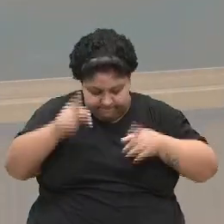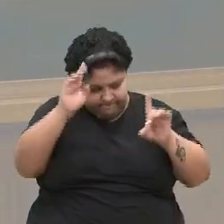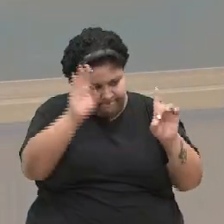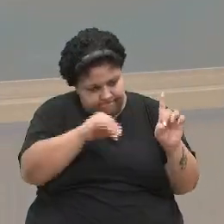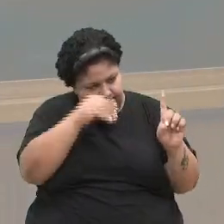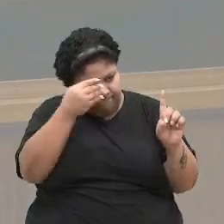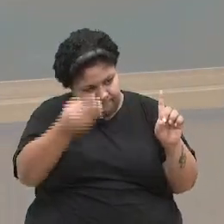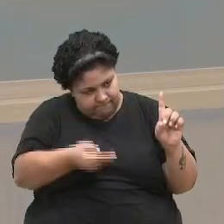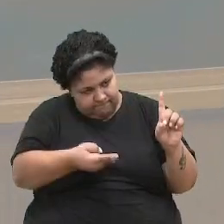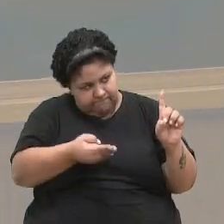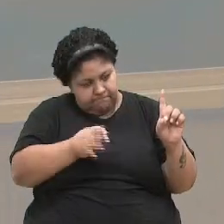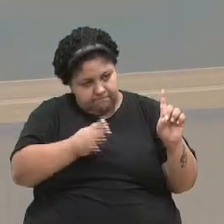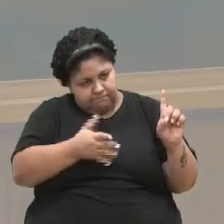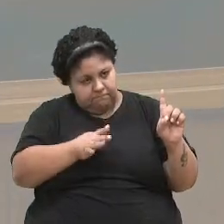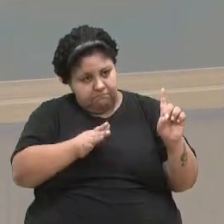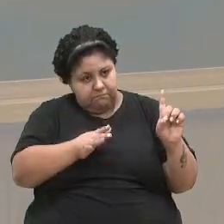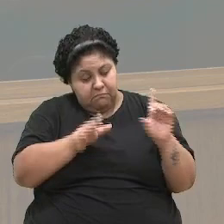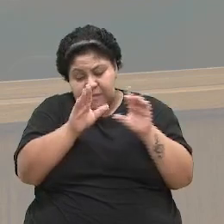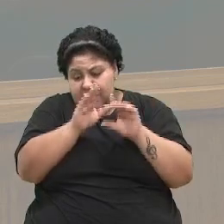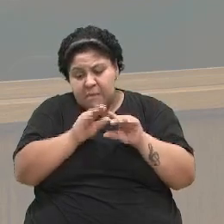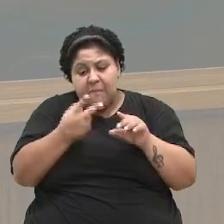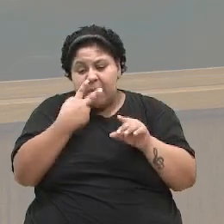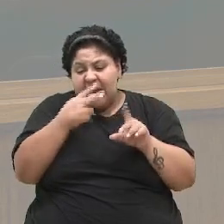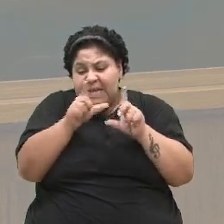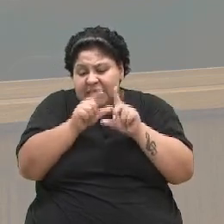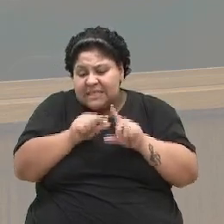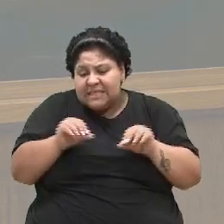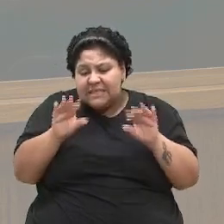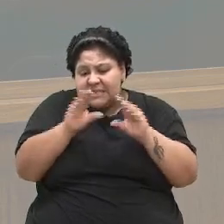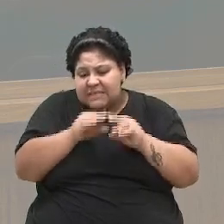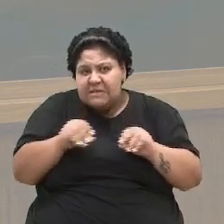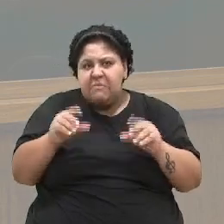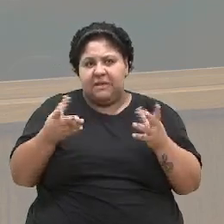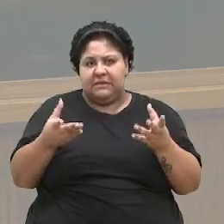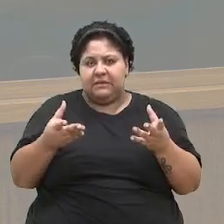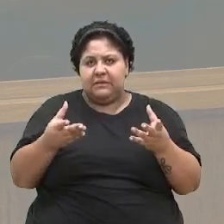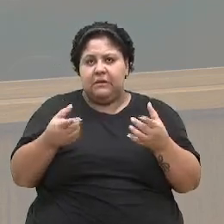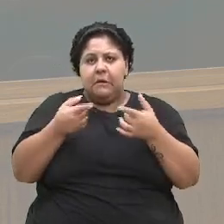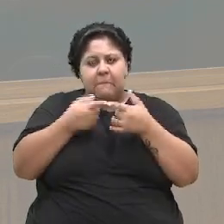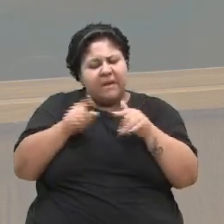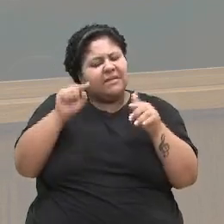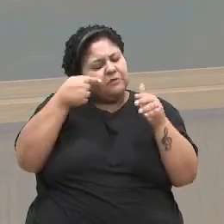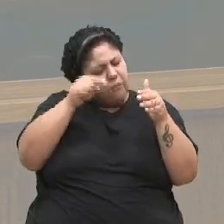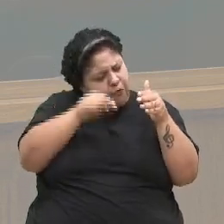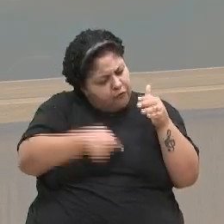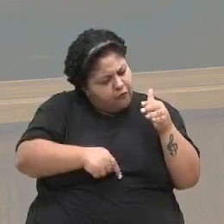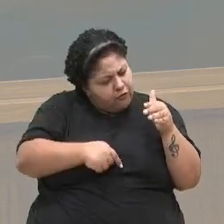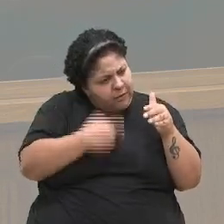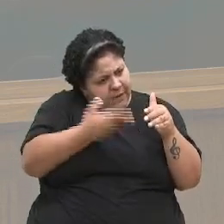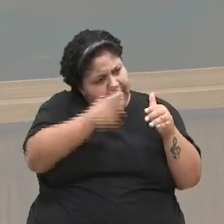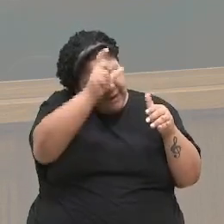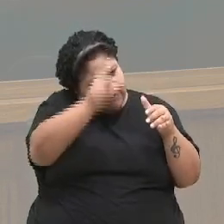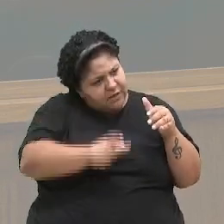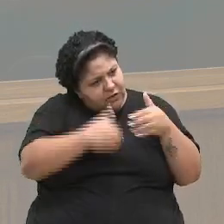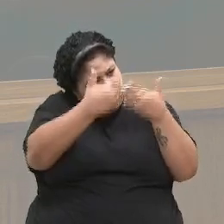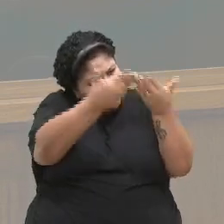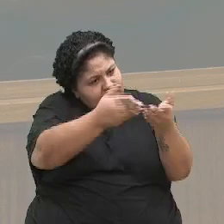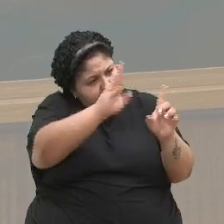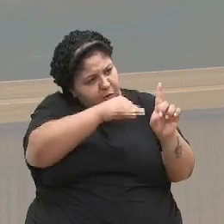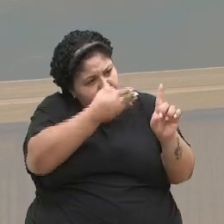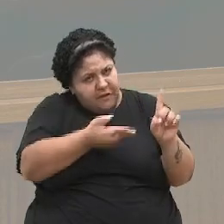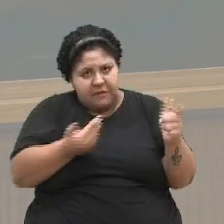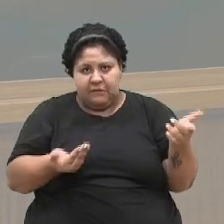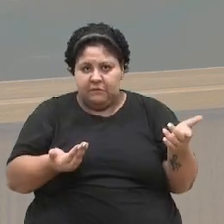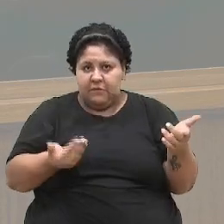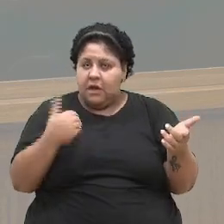aparentemente singela, mas ela é muito profunda para aquela pessoa que recebe. Eu não